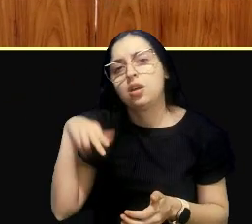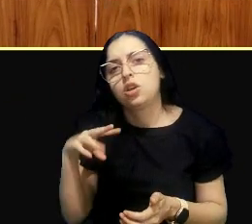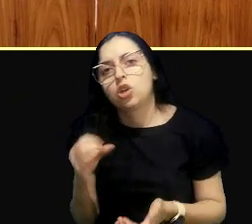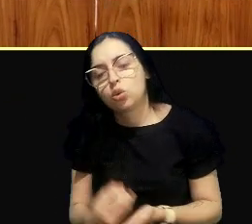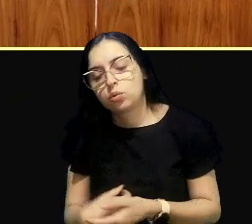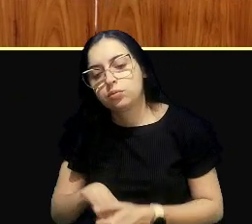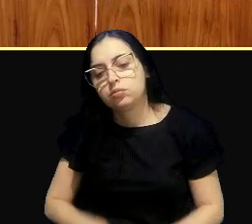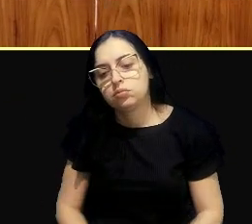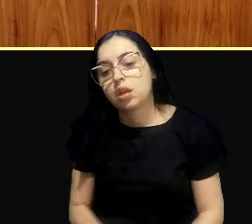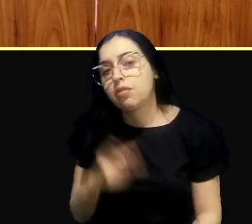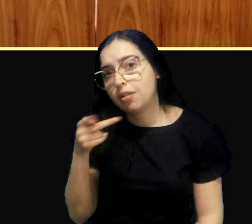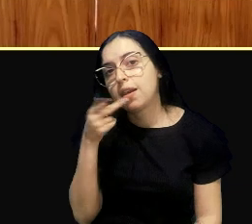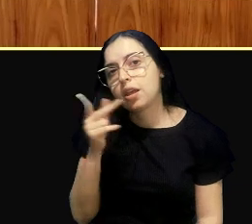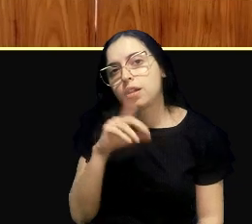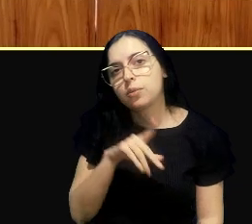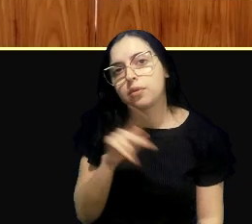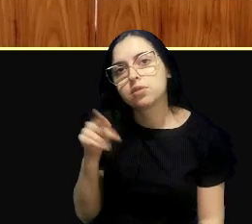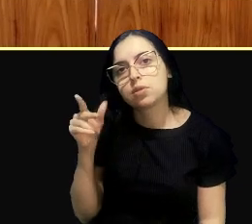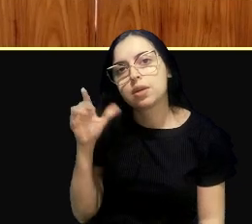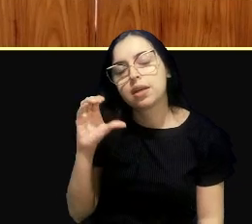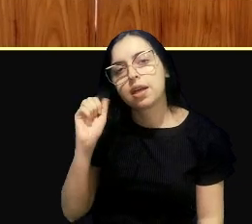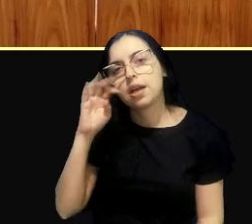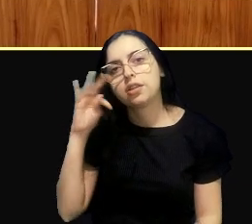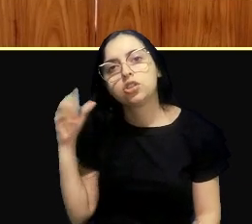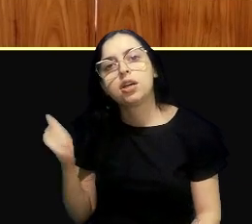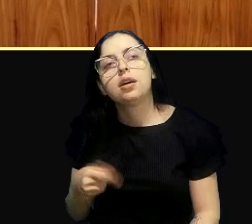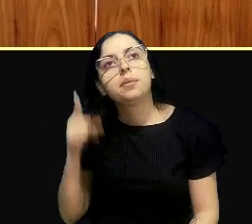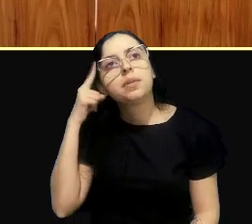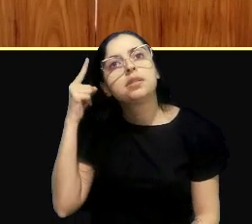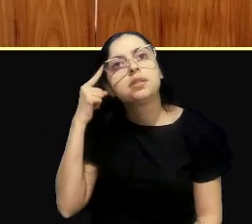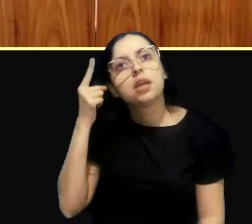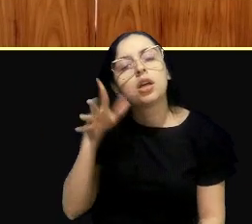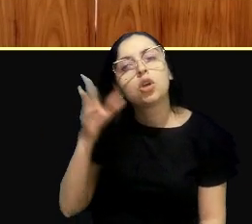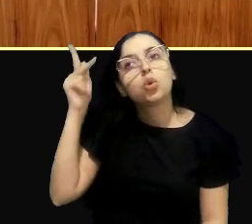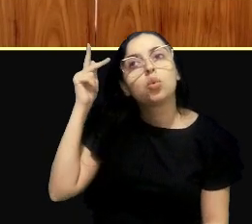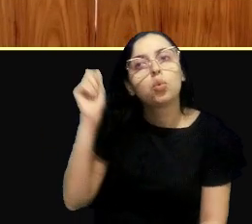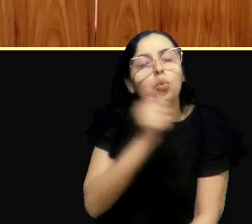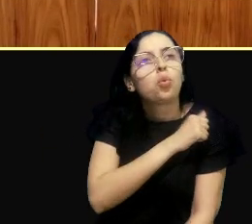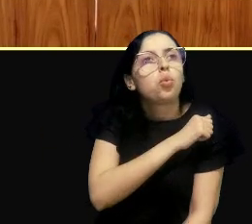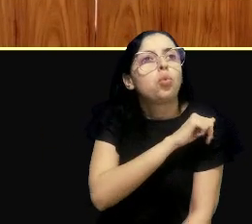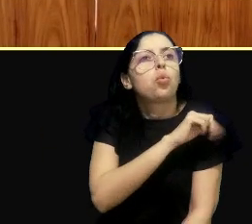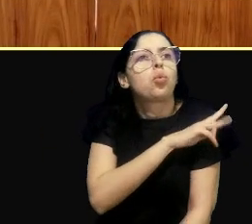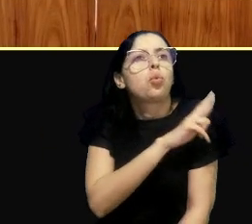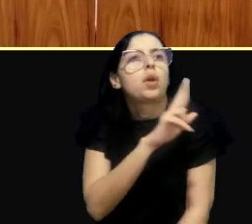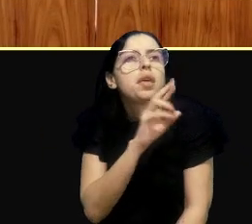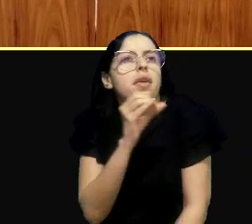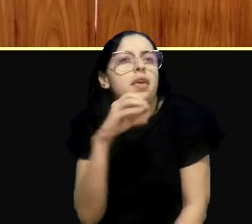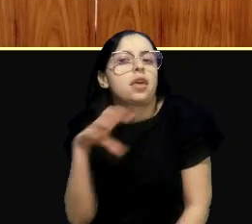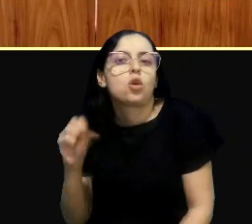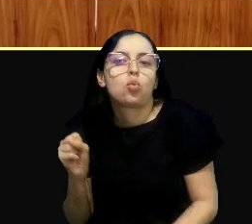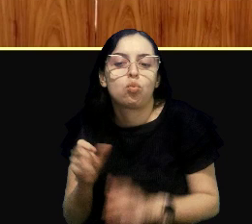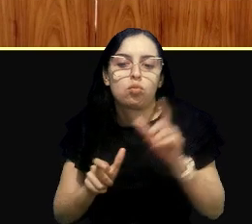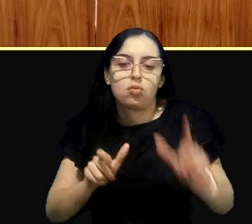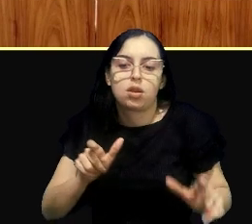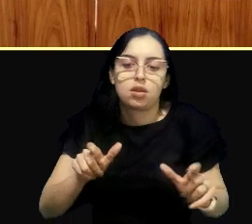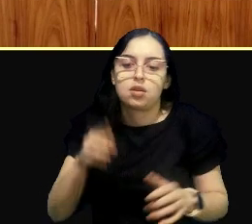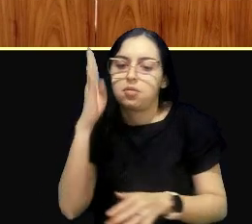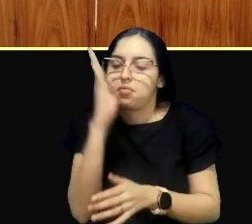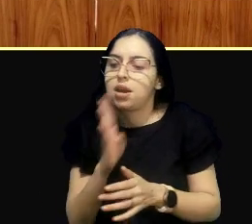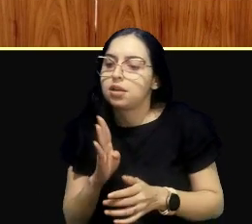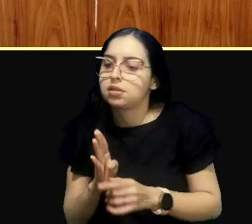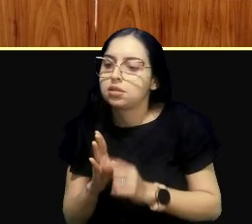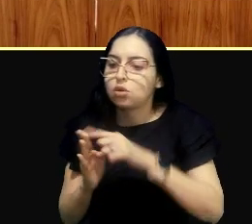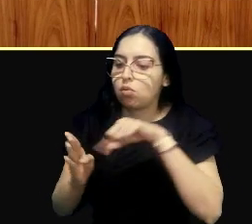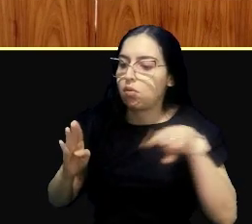quer dizer, não adianta pensar que quando houve problema lá no Rio, que, bom, um lado é o Paraguai, outro lado é o Brasil, bom, então não vou